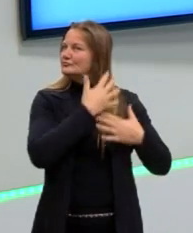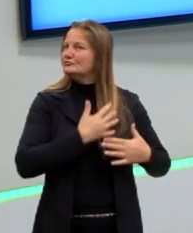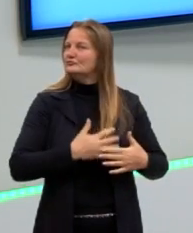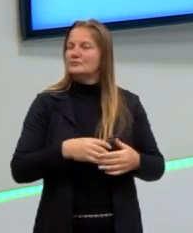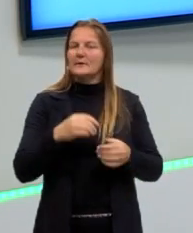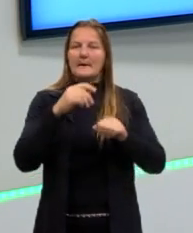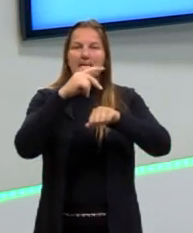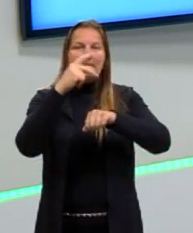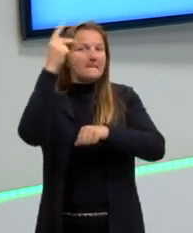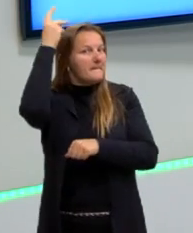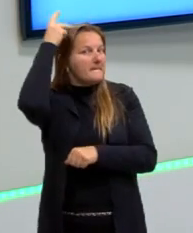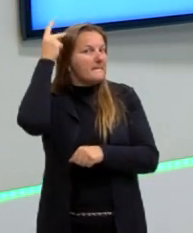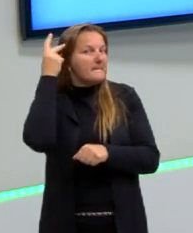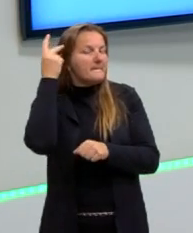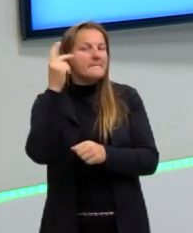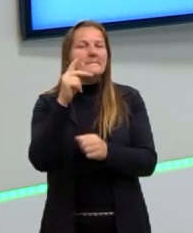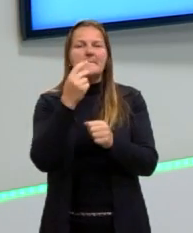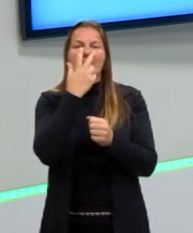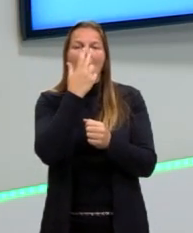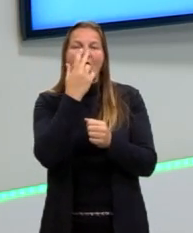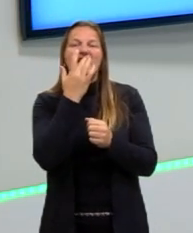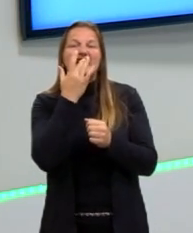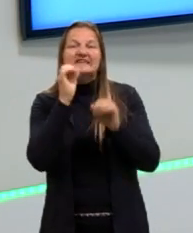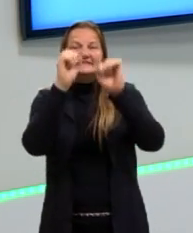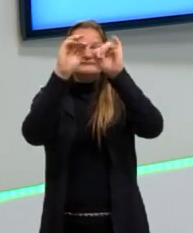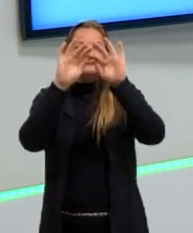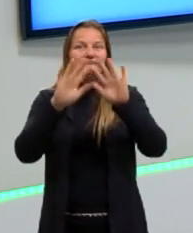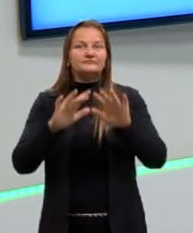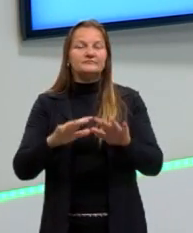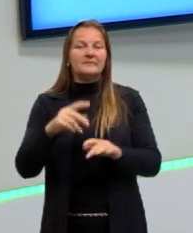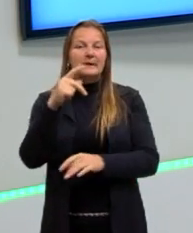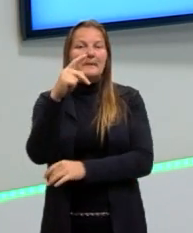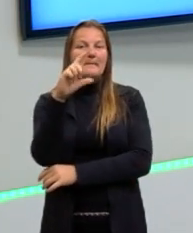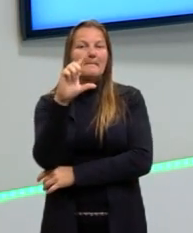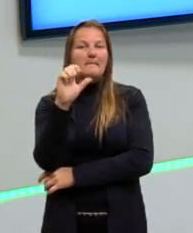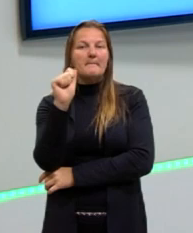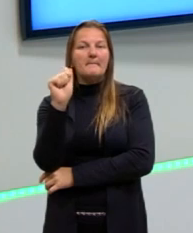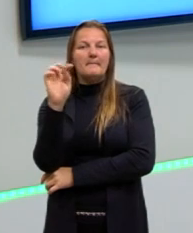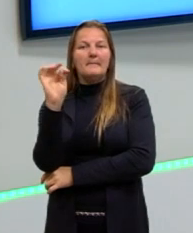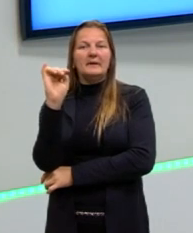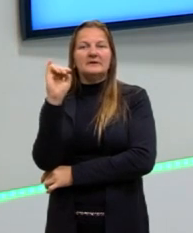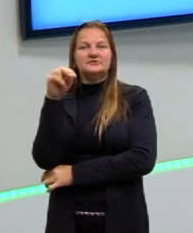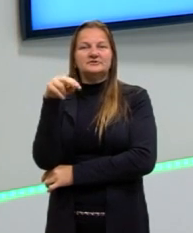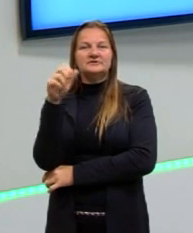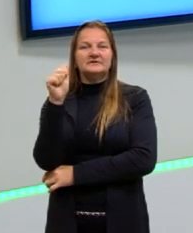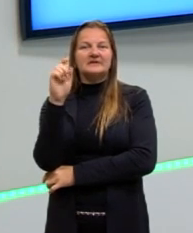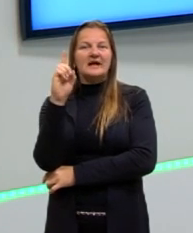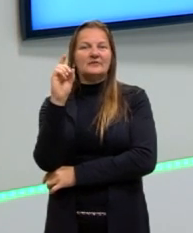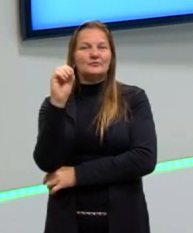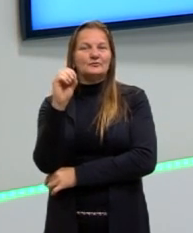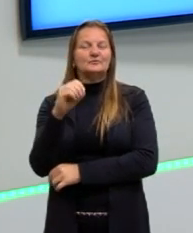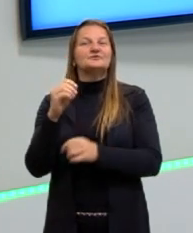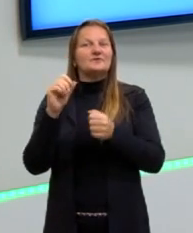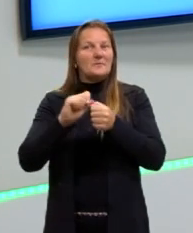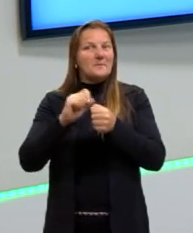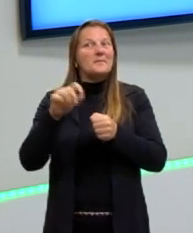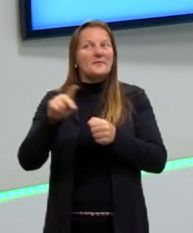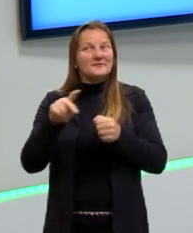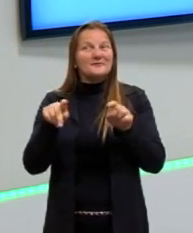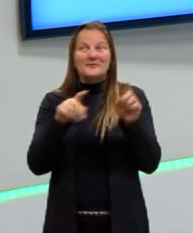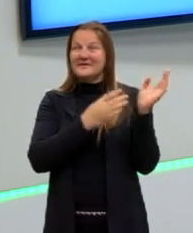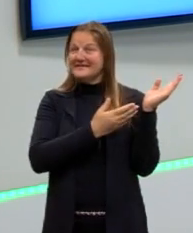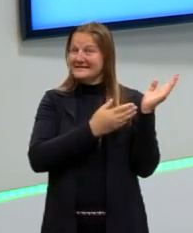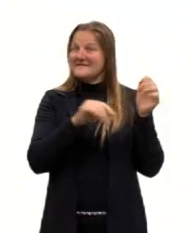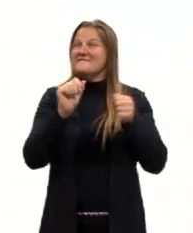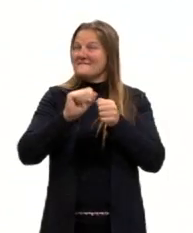usavam, né? Mas bem comuns, na verdade, em cabelos compridos, né? Onde eu mesma também já tive, né? Onde o cabelo,